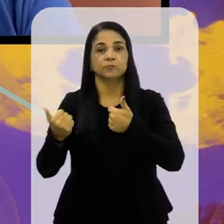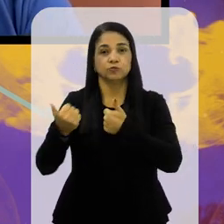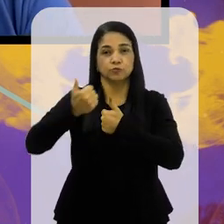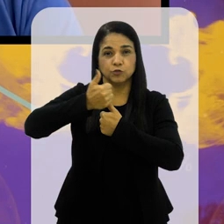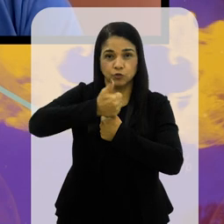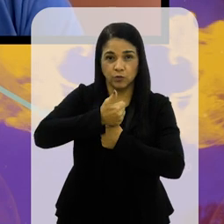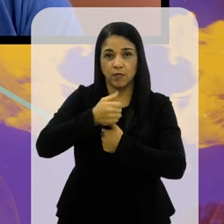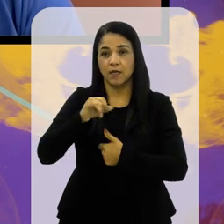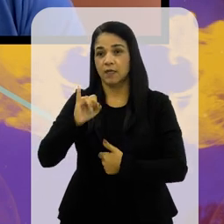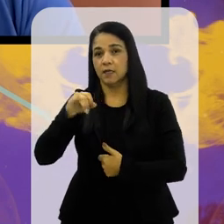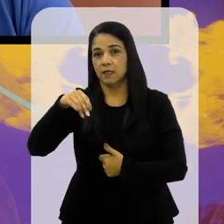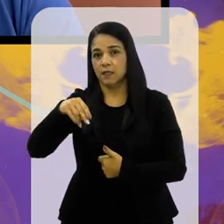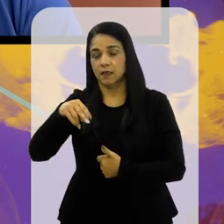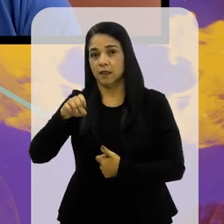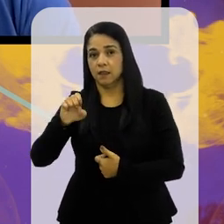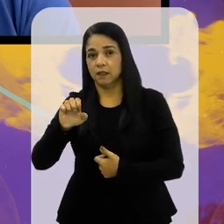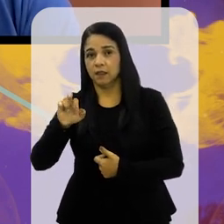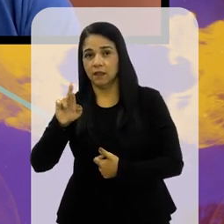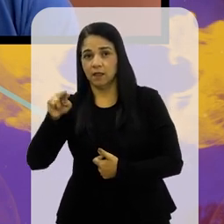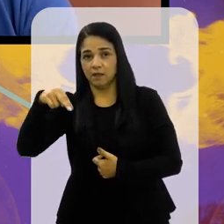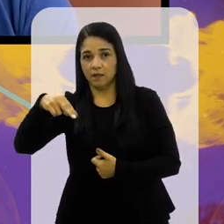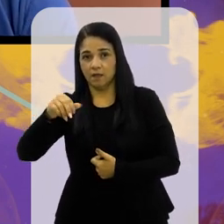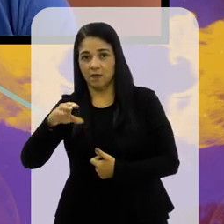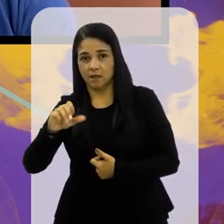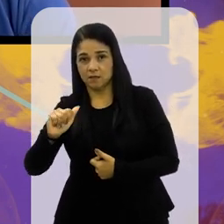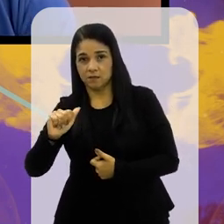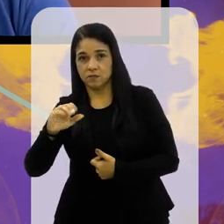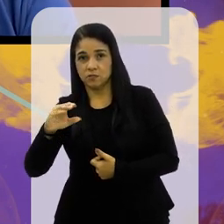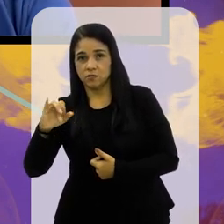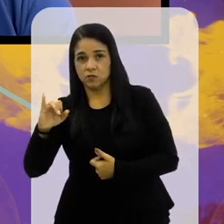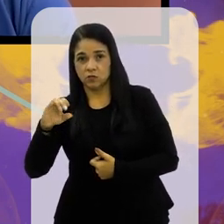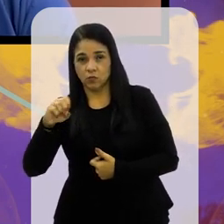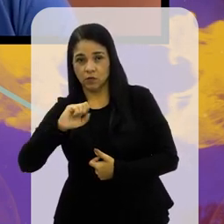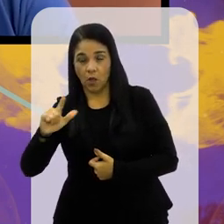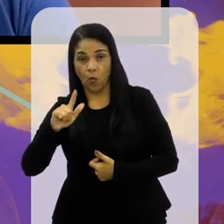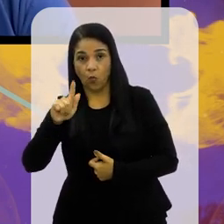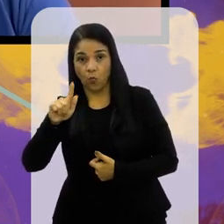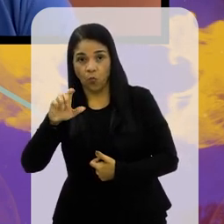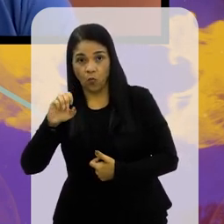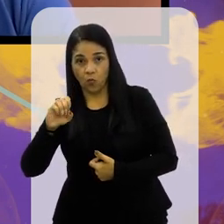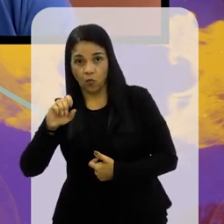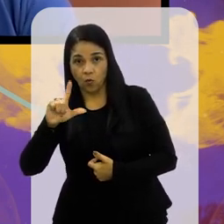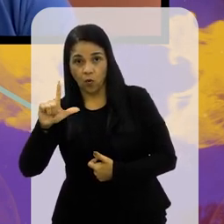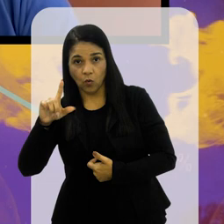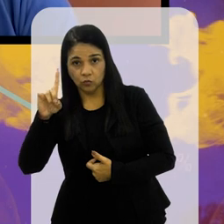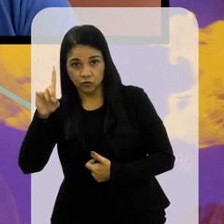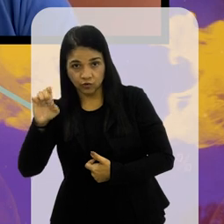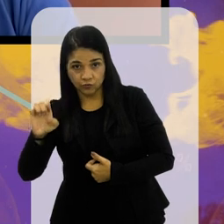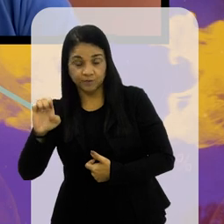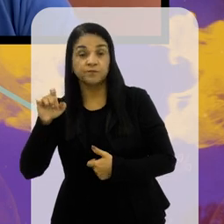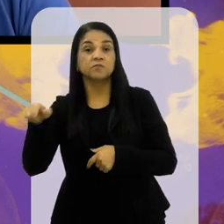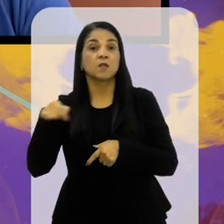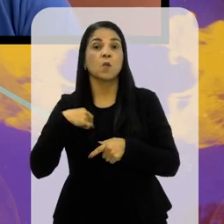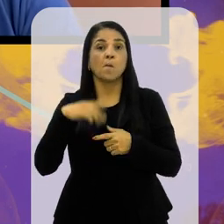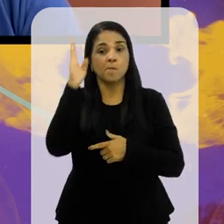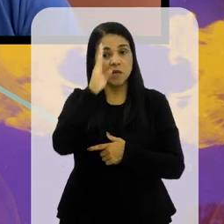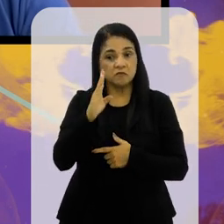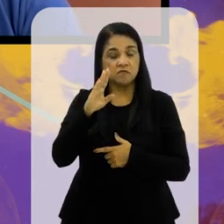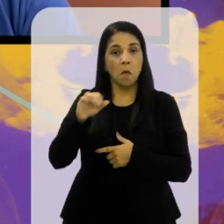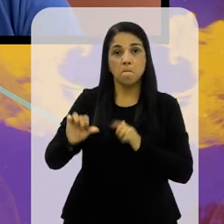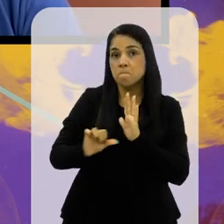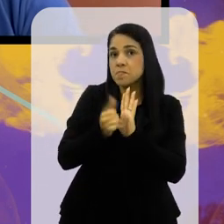Internacional Boat aprovou isso e o Brasil foi o primeiro país a adotar esta